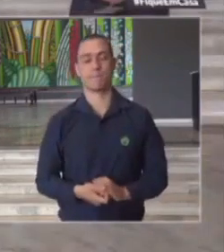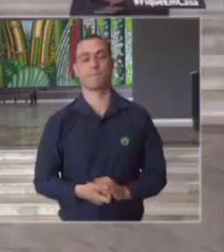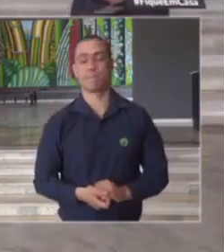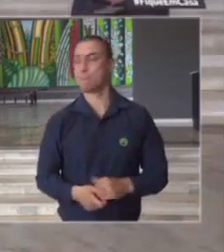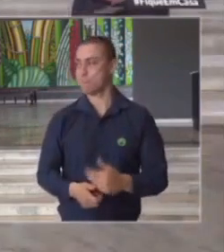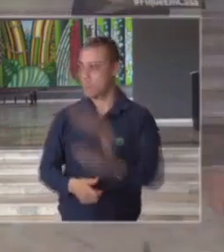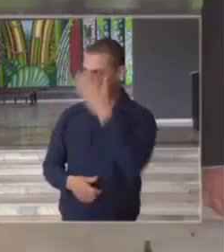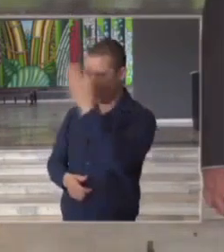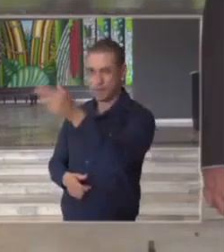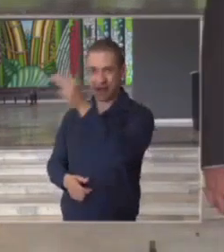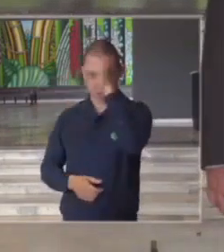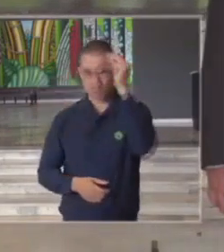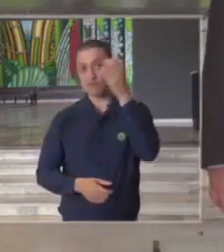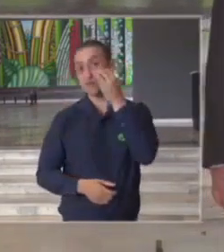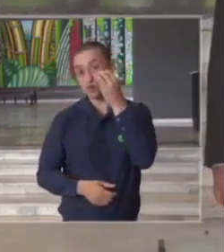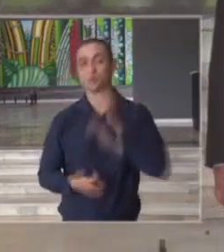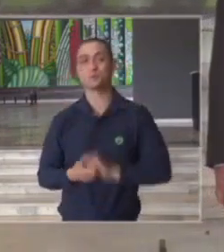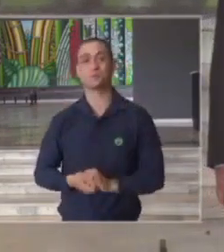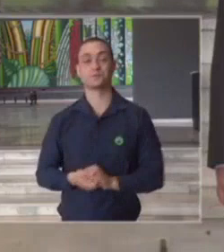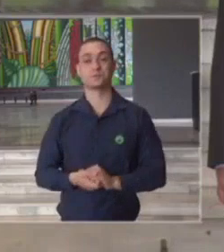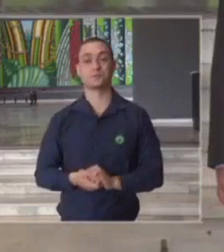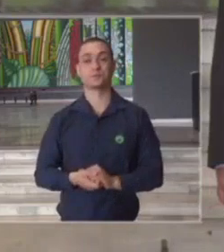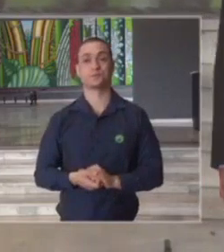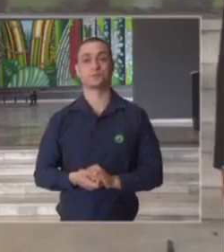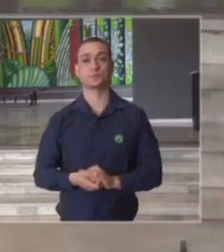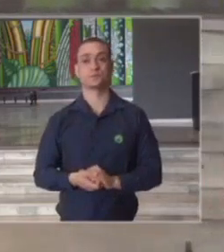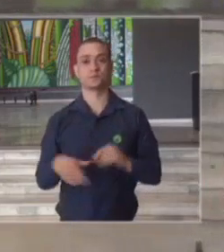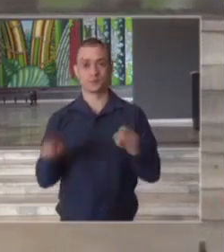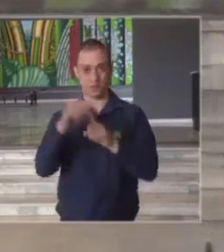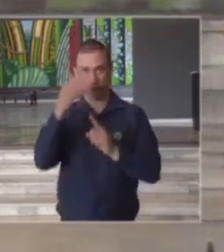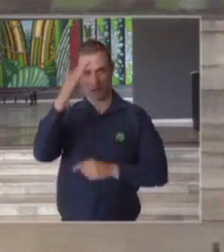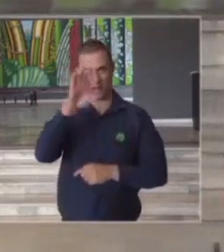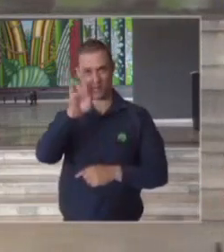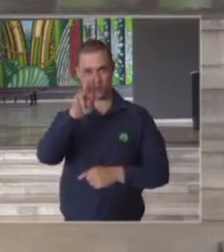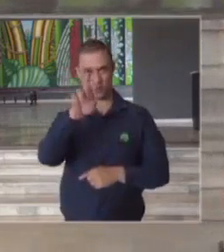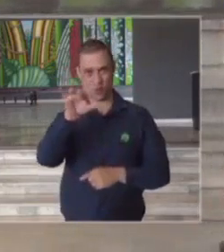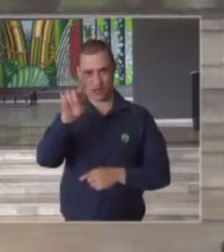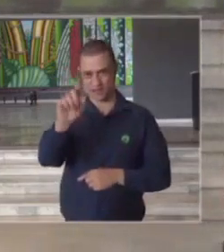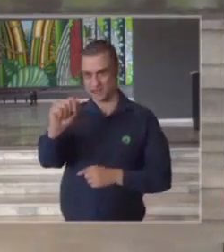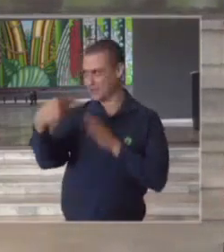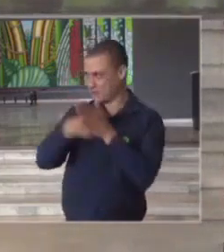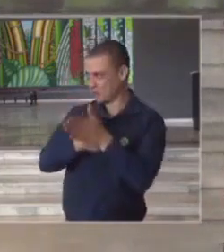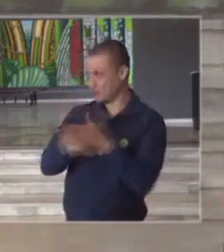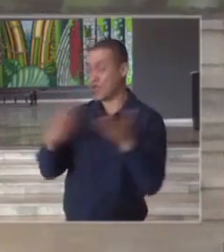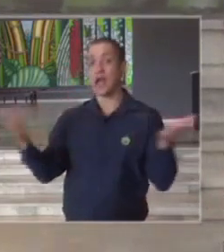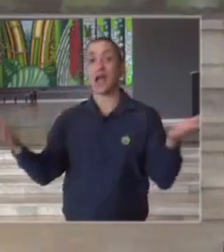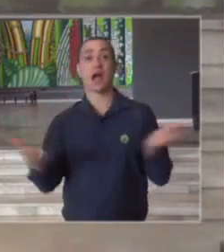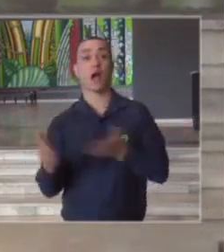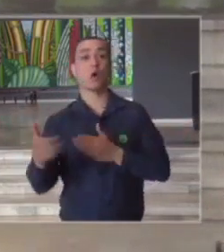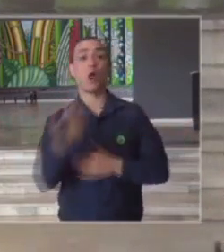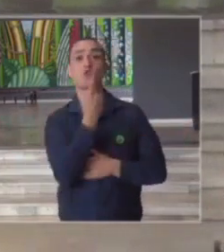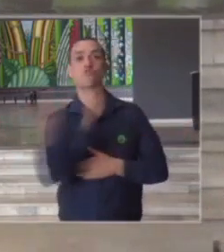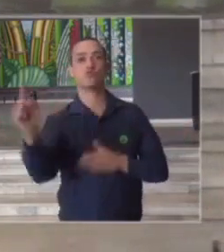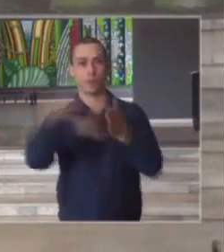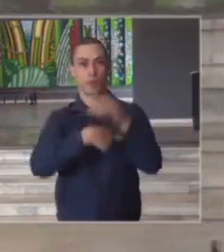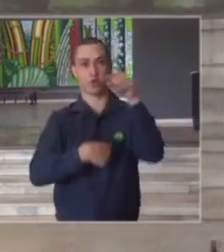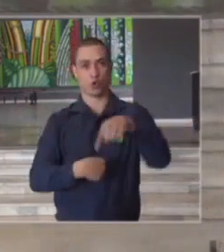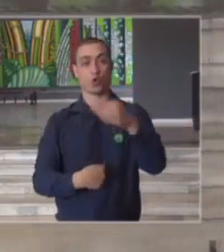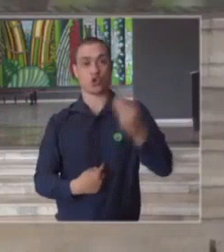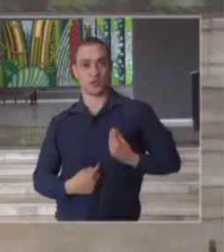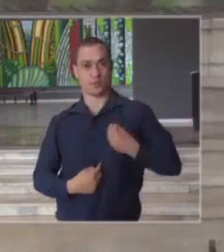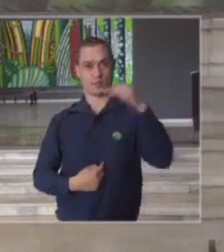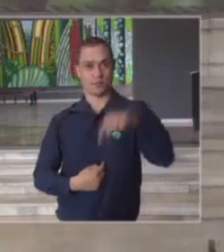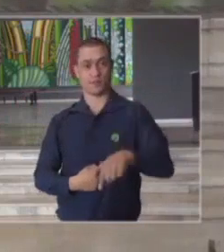obrigado prefeito Bruno Covas obrigado Eduardo pela pergunta vamos agora a última pergunta de hoje ela é